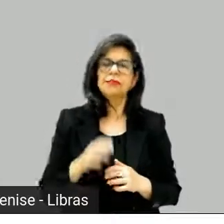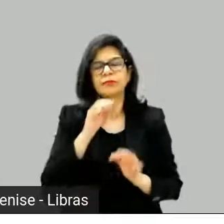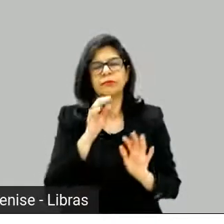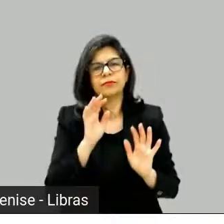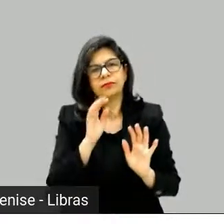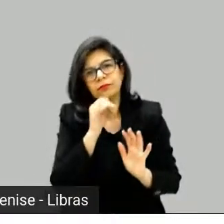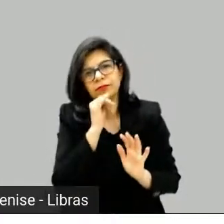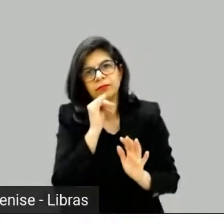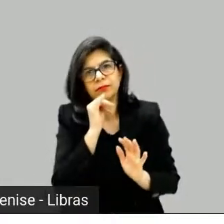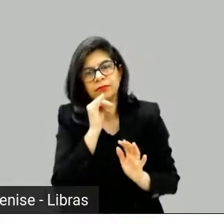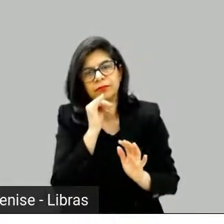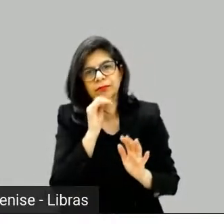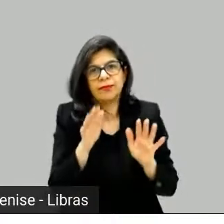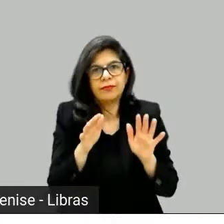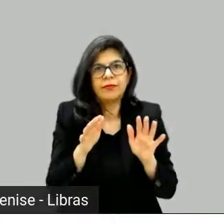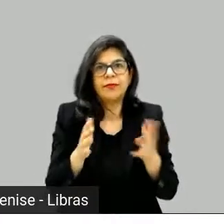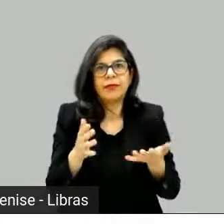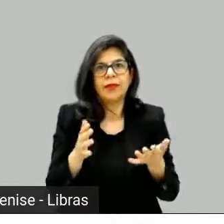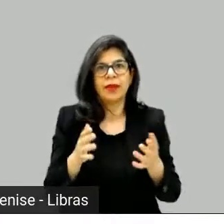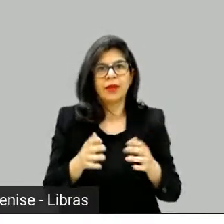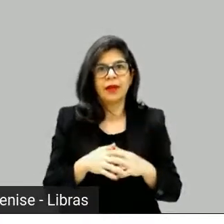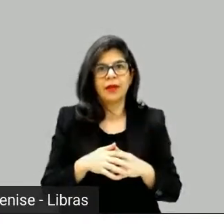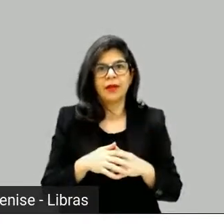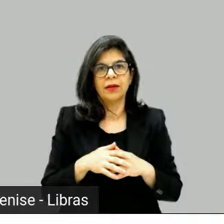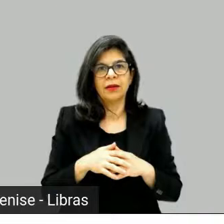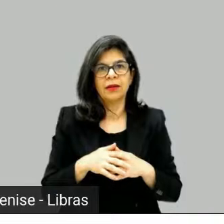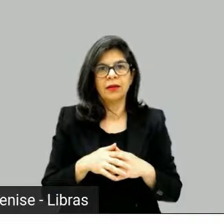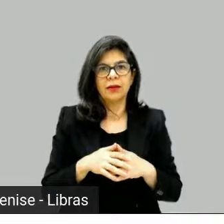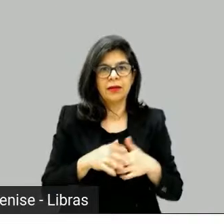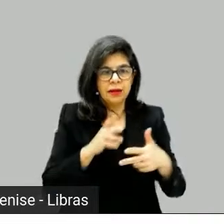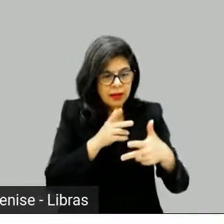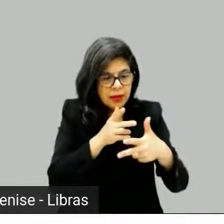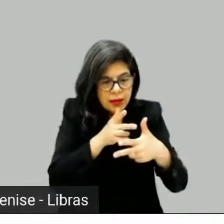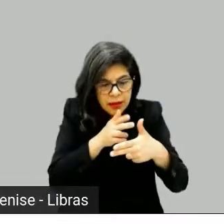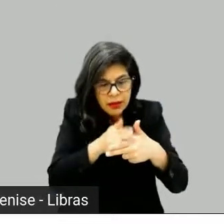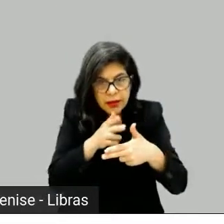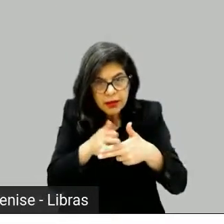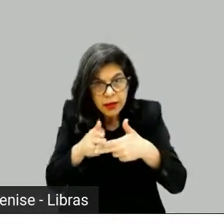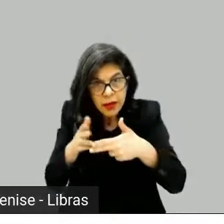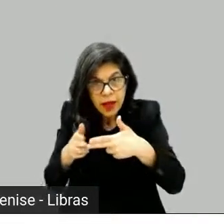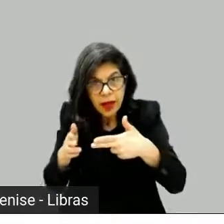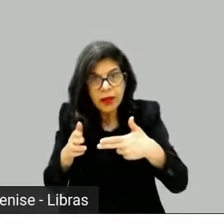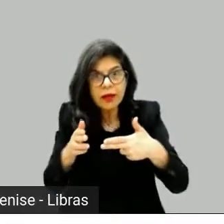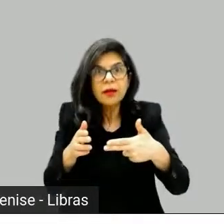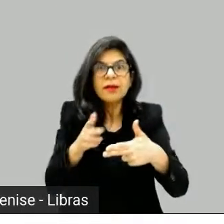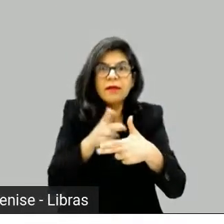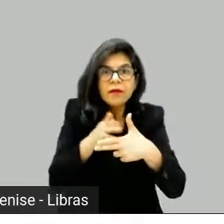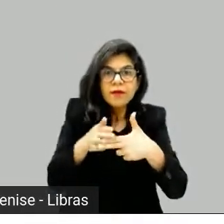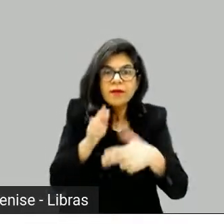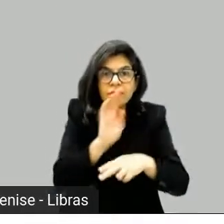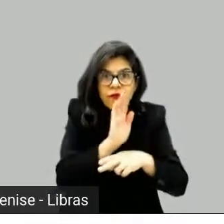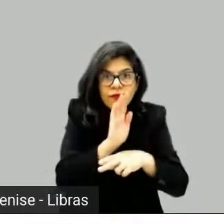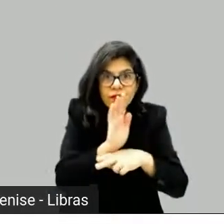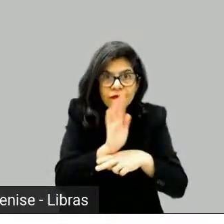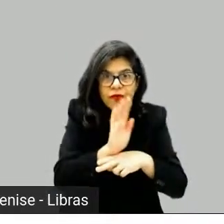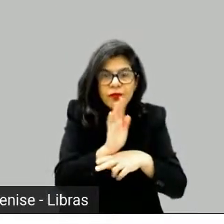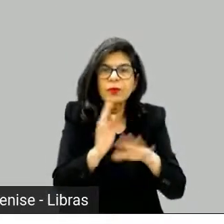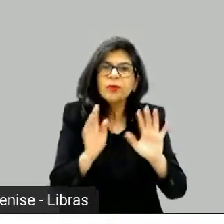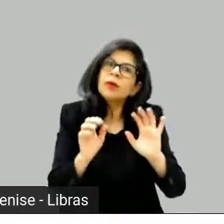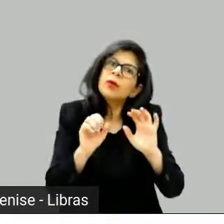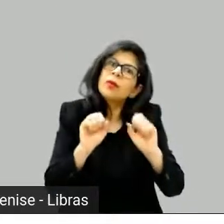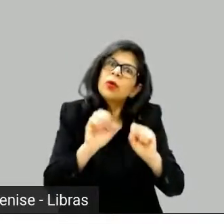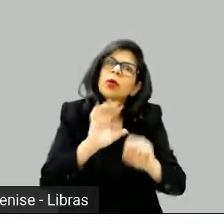quando você está fazendo série, longo é bem diferente, mas quando você está fazendo série, é muito comum alguma coisa acontecer no meio do processo e mudar tudo.